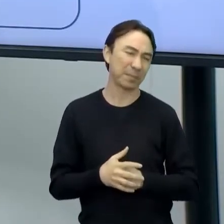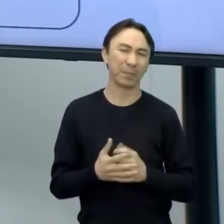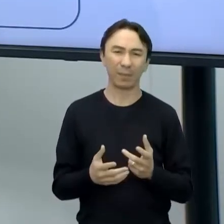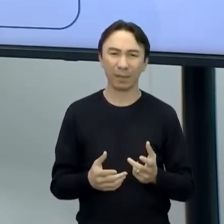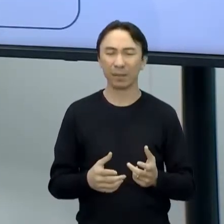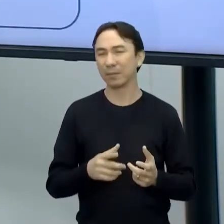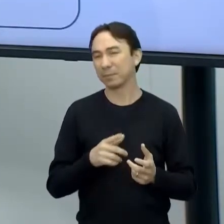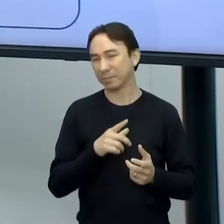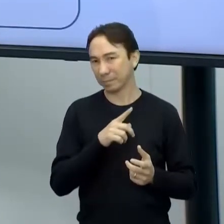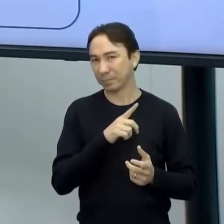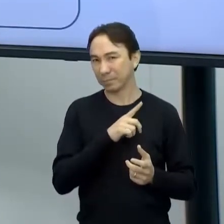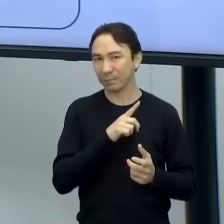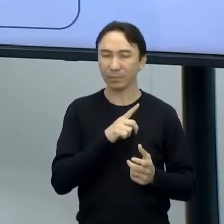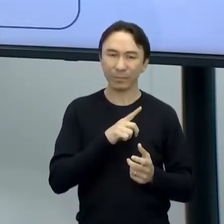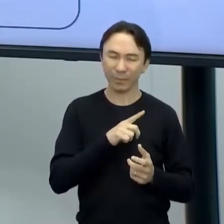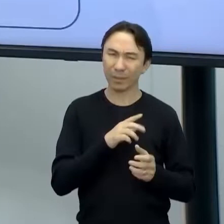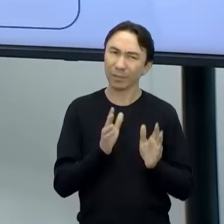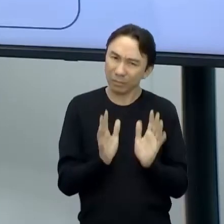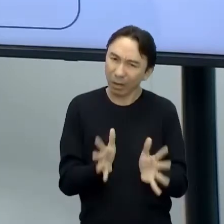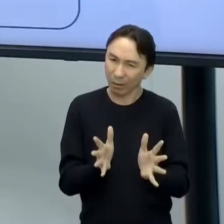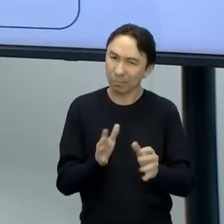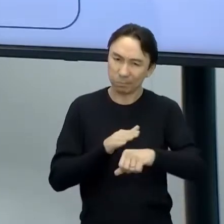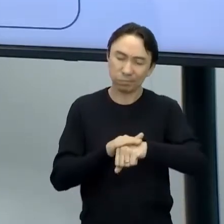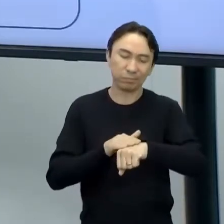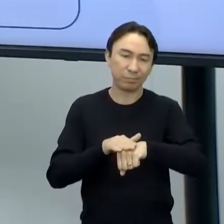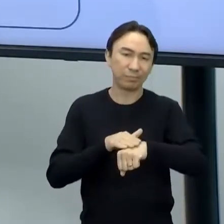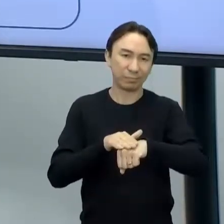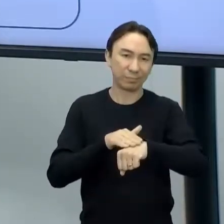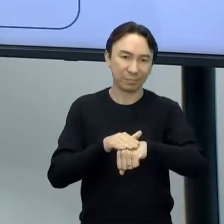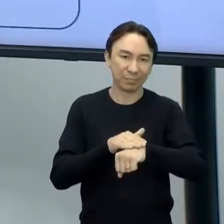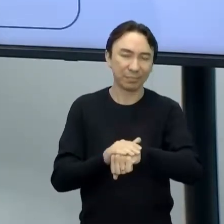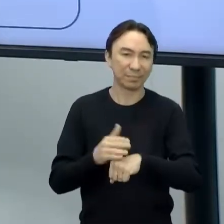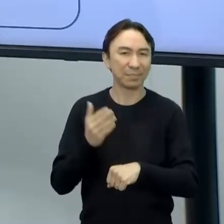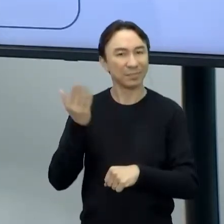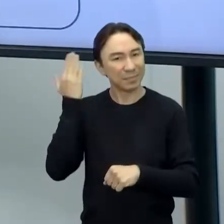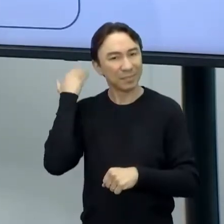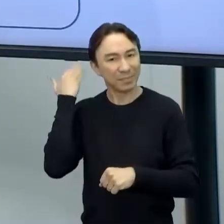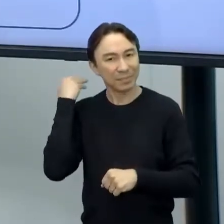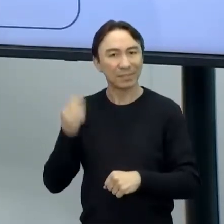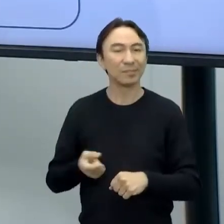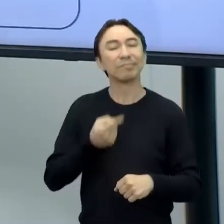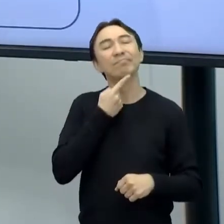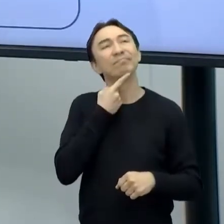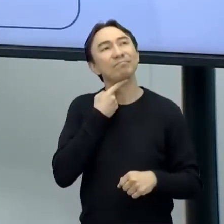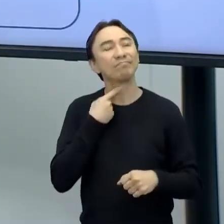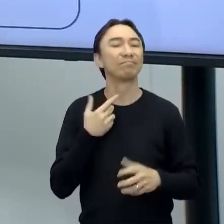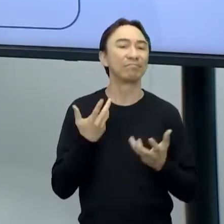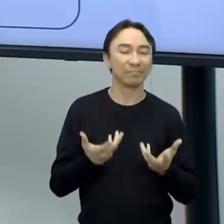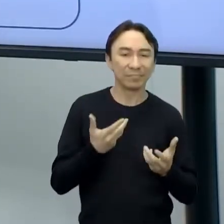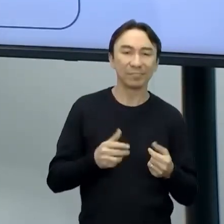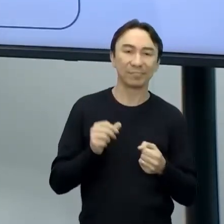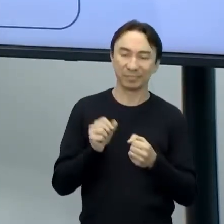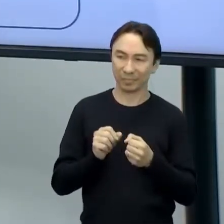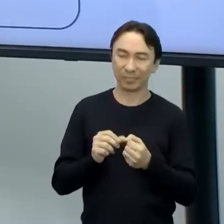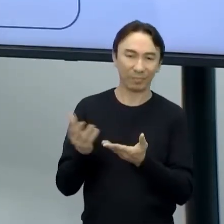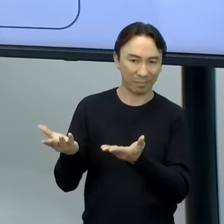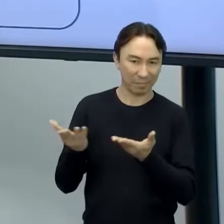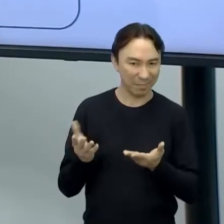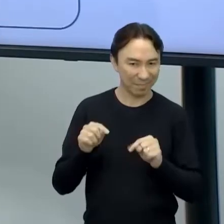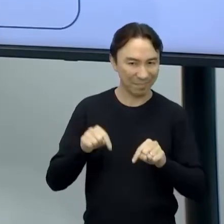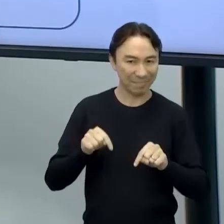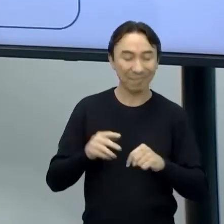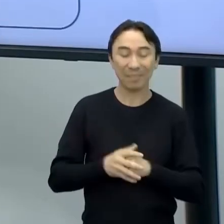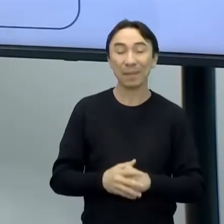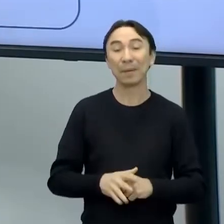preocupam. Ali dentro, eu até conversei com um deles, que era um que eu queria trazer, mas infelizmente a agenda não bateu. O design de jogos,